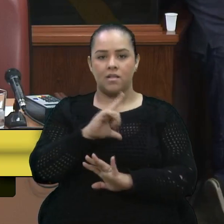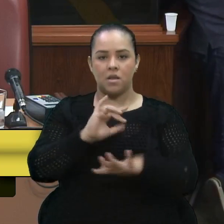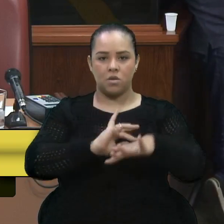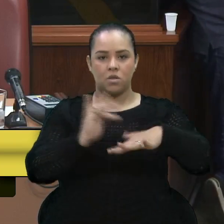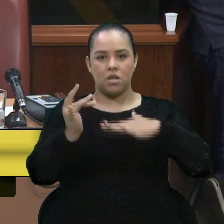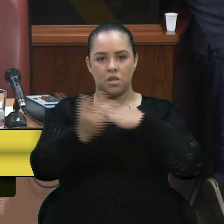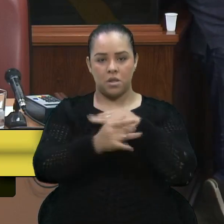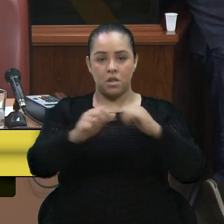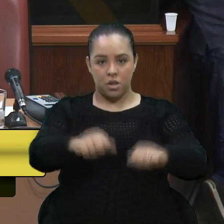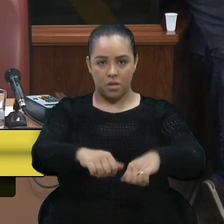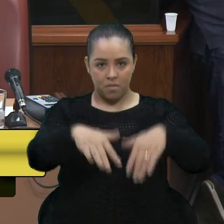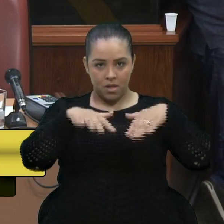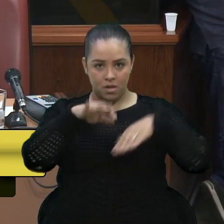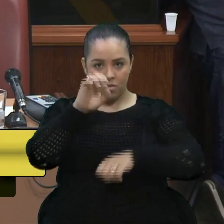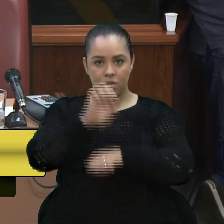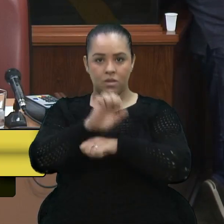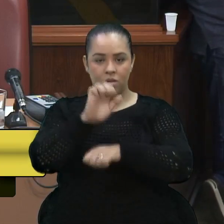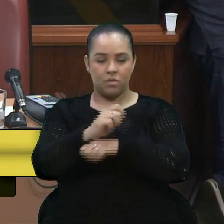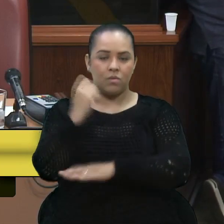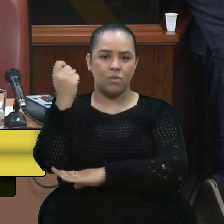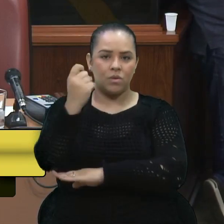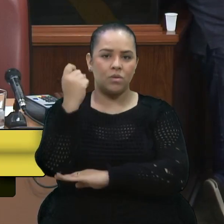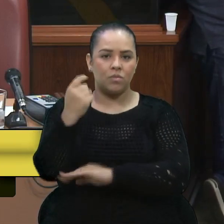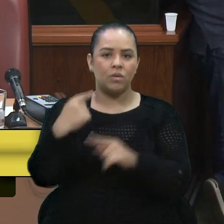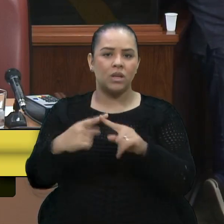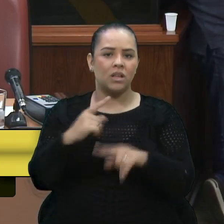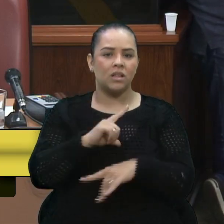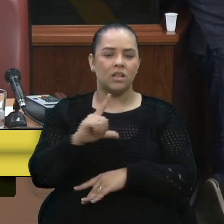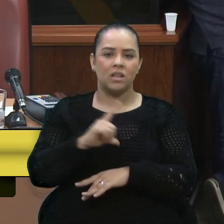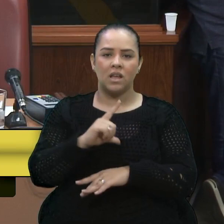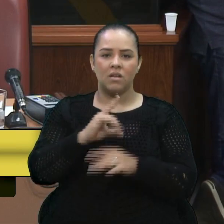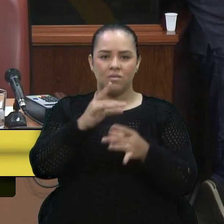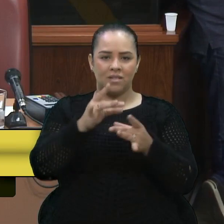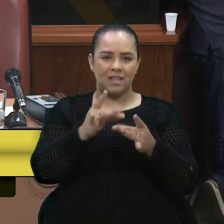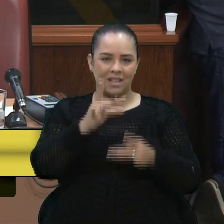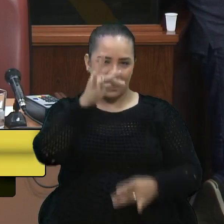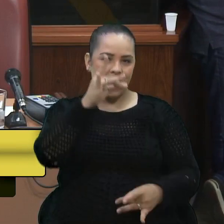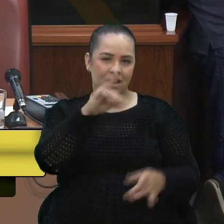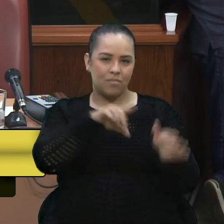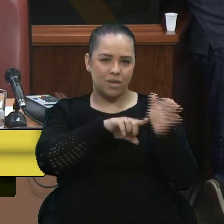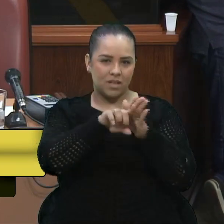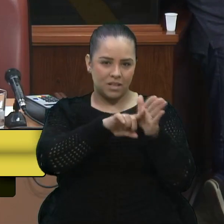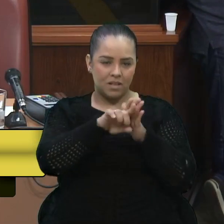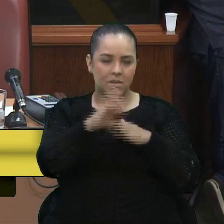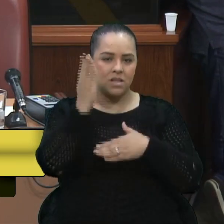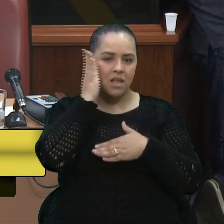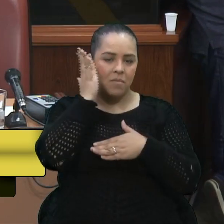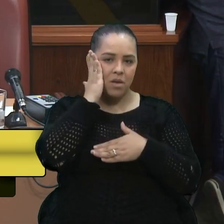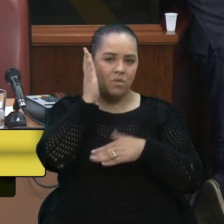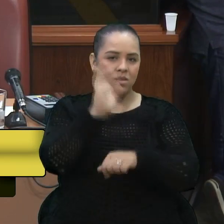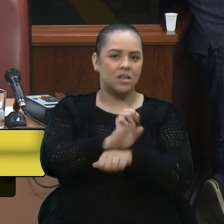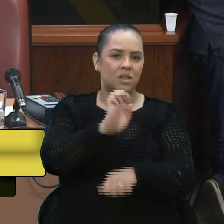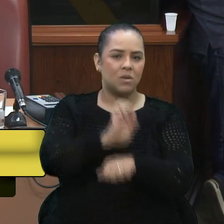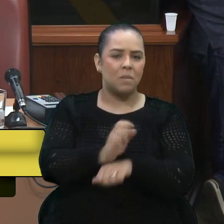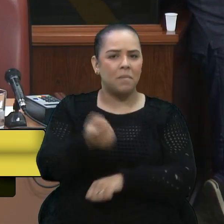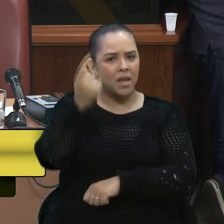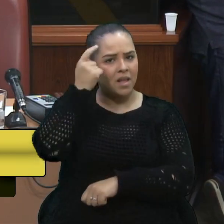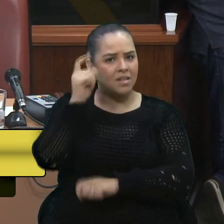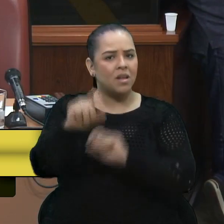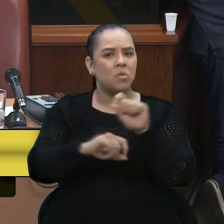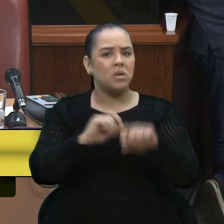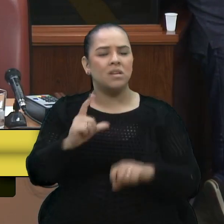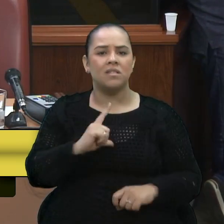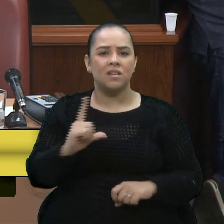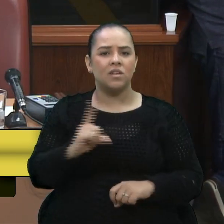Grande do Sul, esta pesquisa que trará os maiores detalhamentos para que o Estado possa pensar em